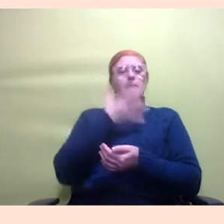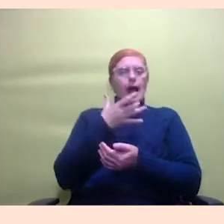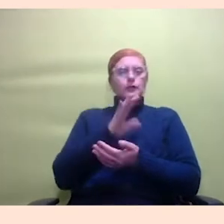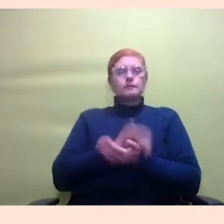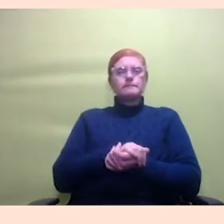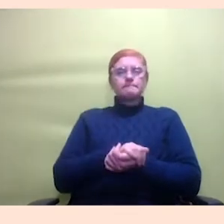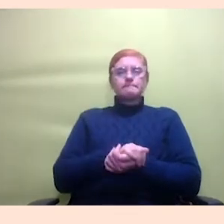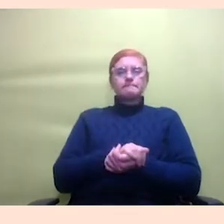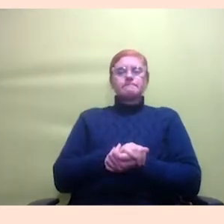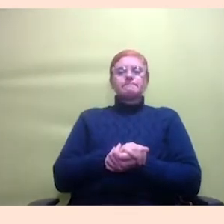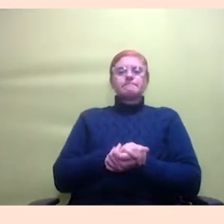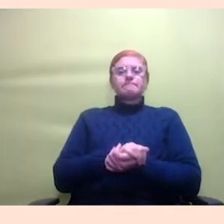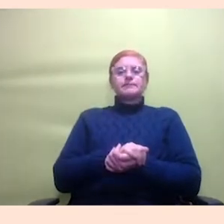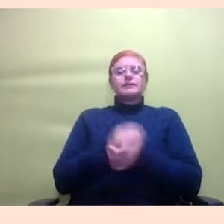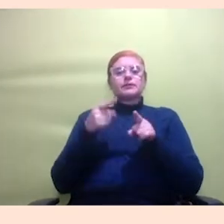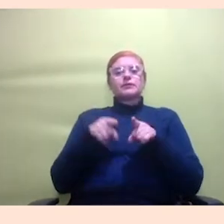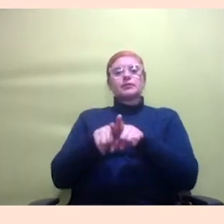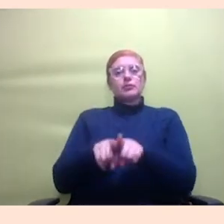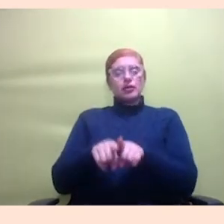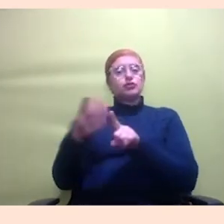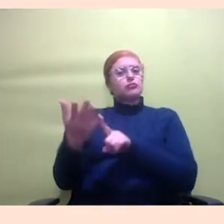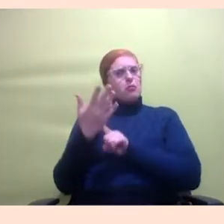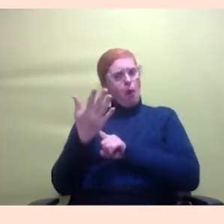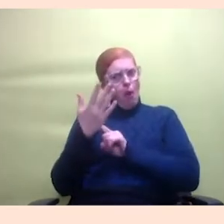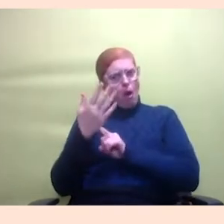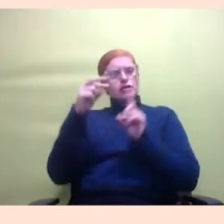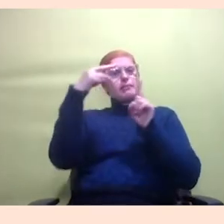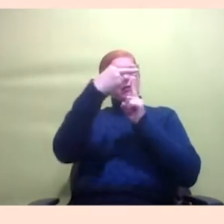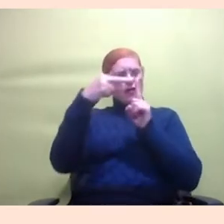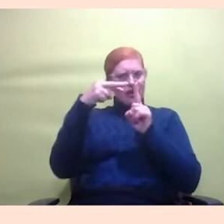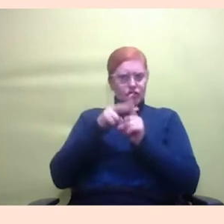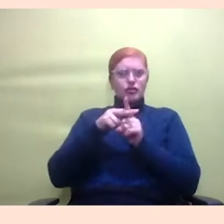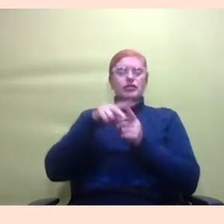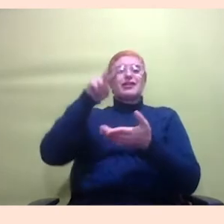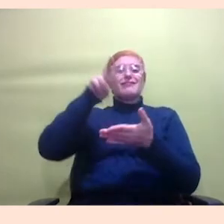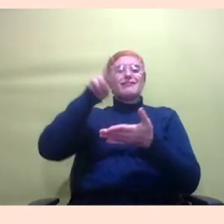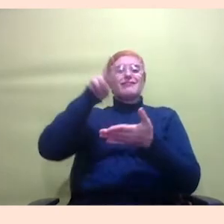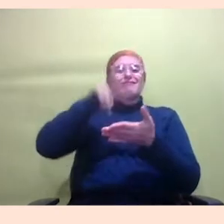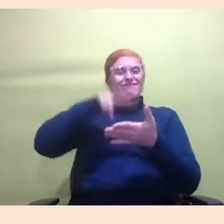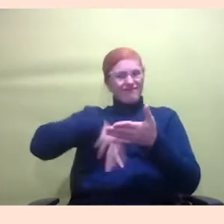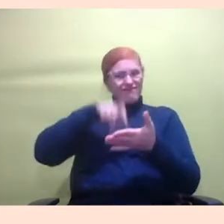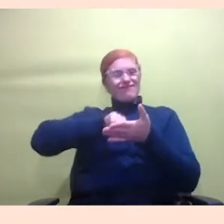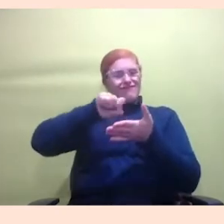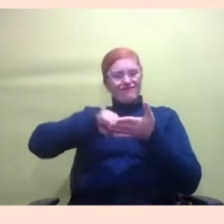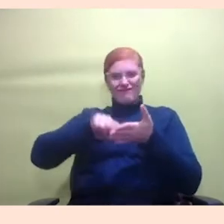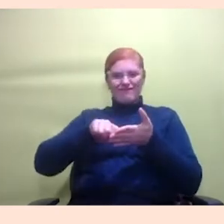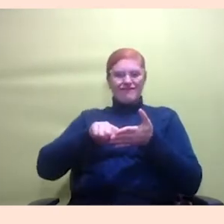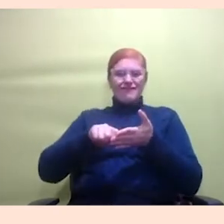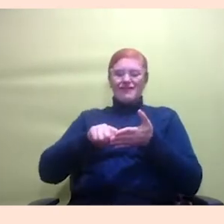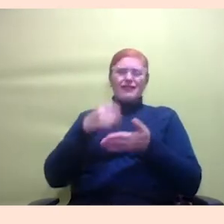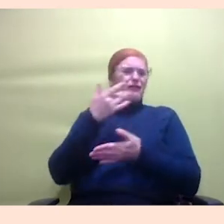companheiras trazem né essa perspectiva da leitura da escrita não é algo tão popular né eu acho que